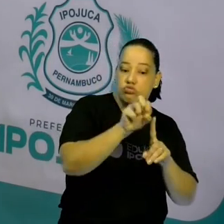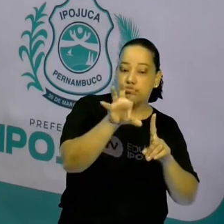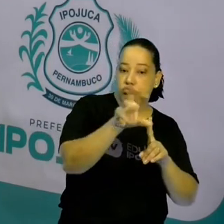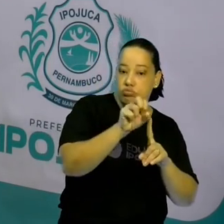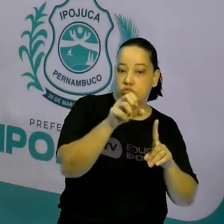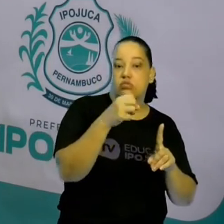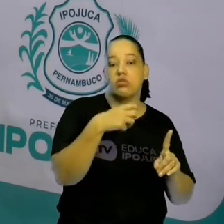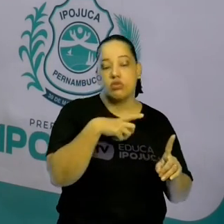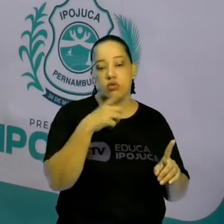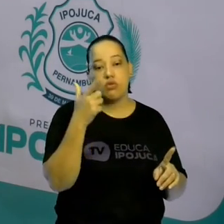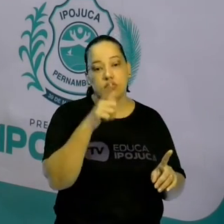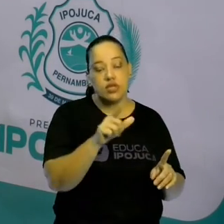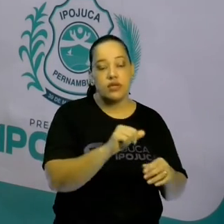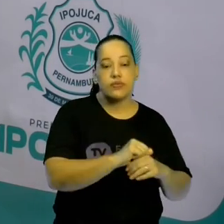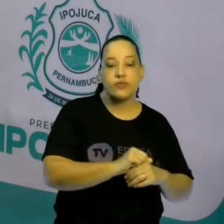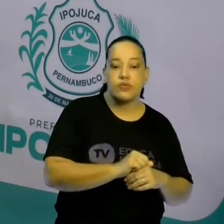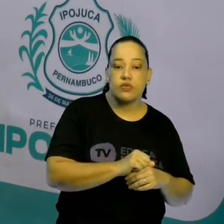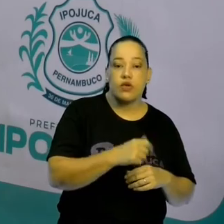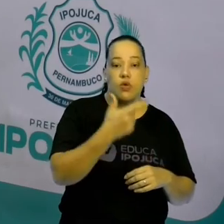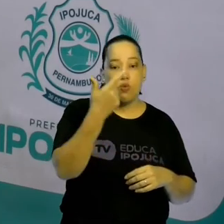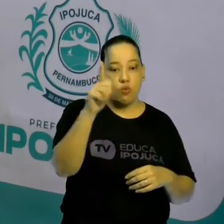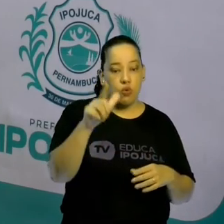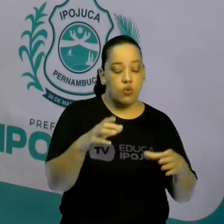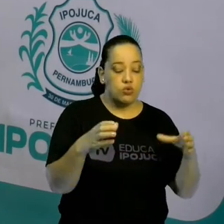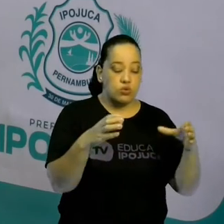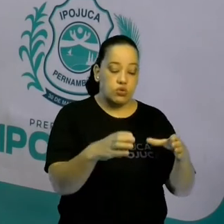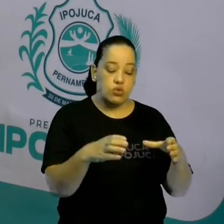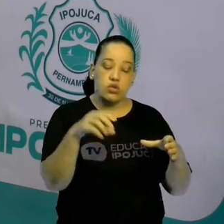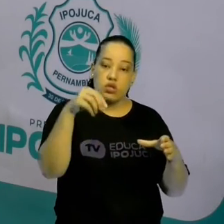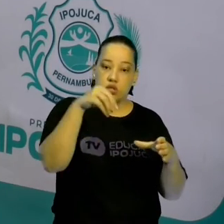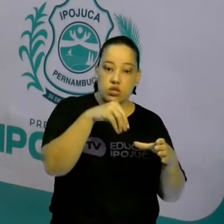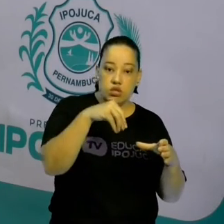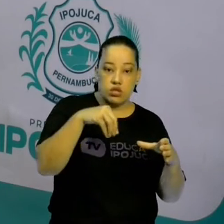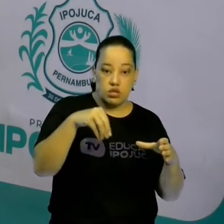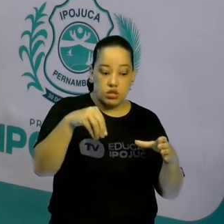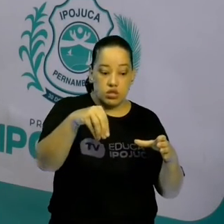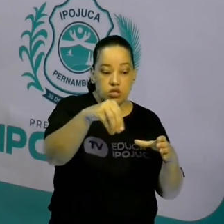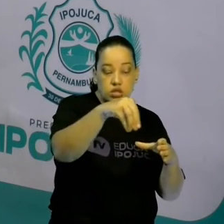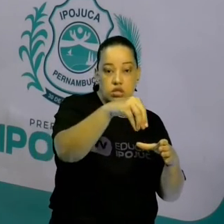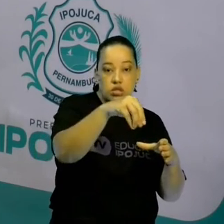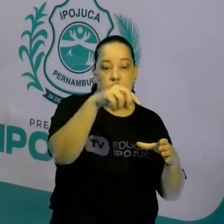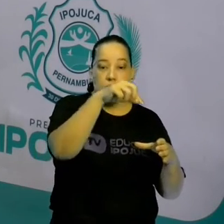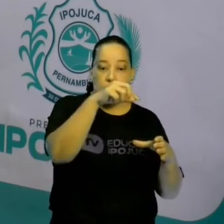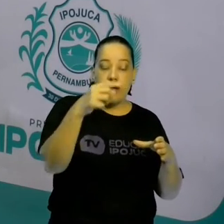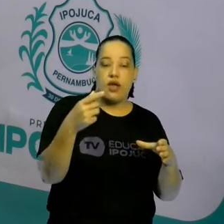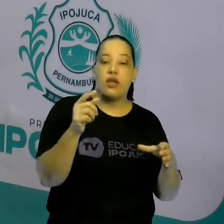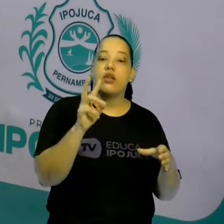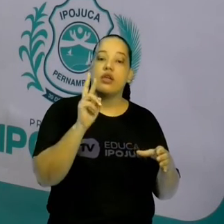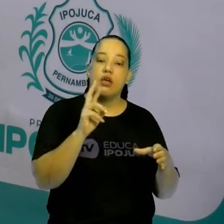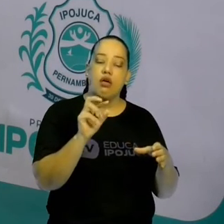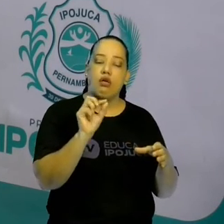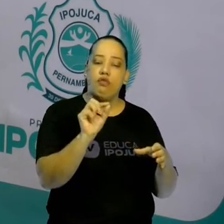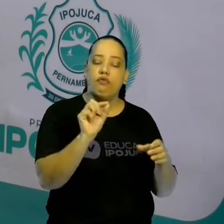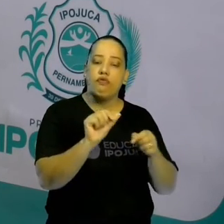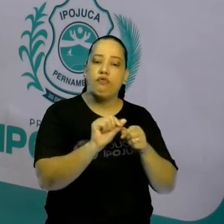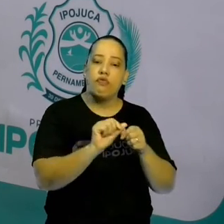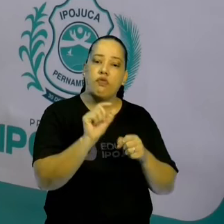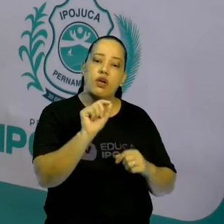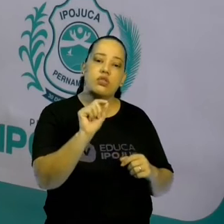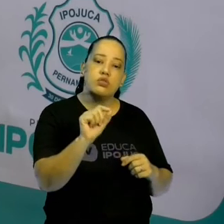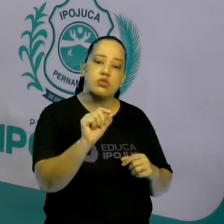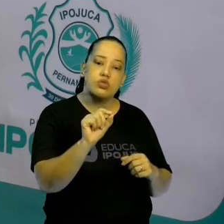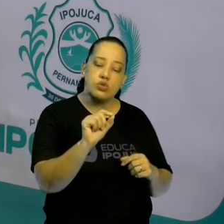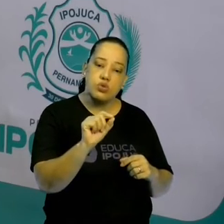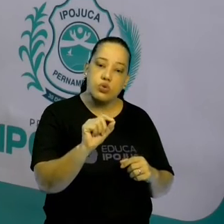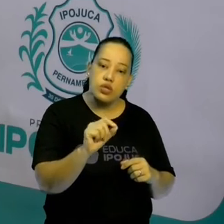O retículo endoplasmático, ele é responsável pela produção de